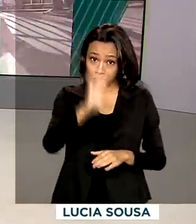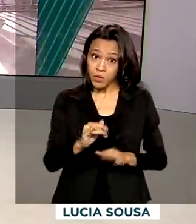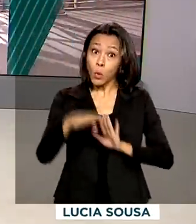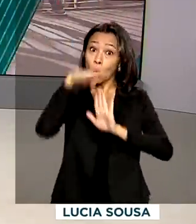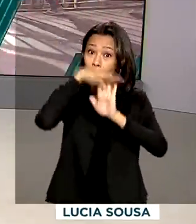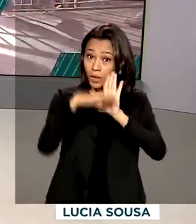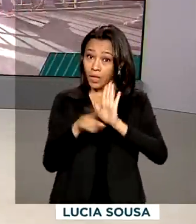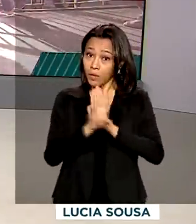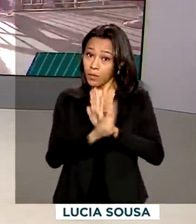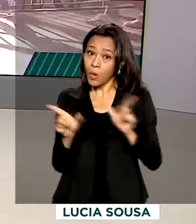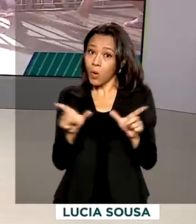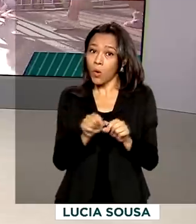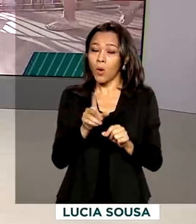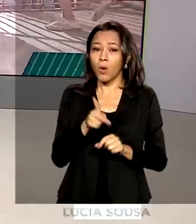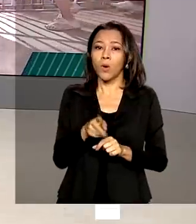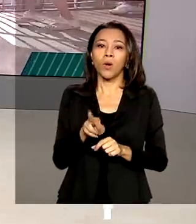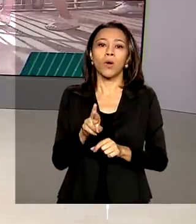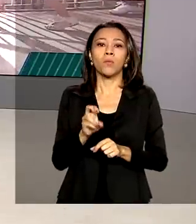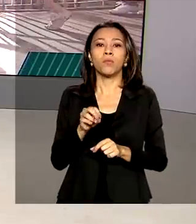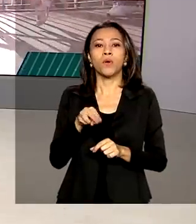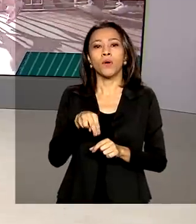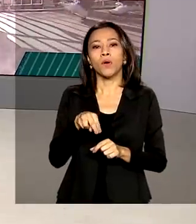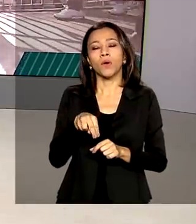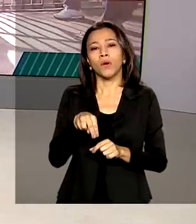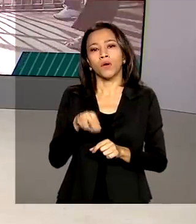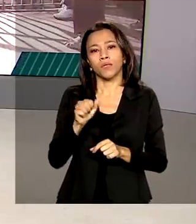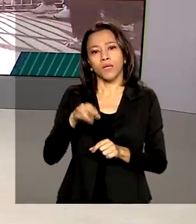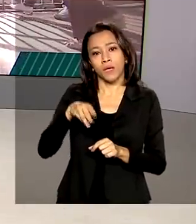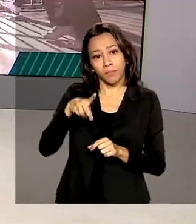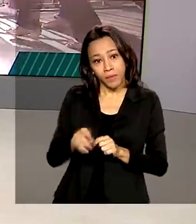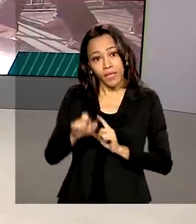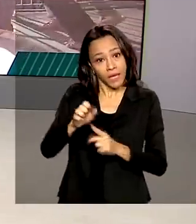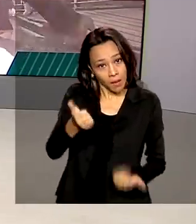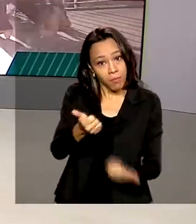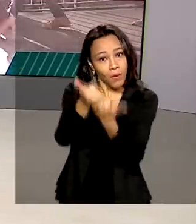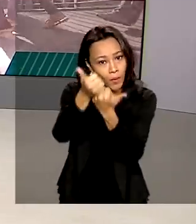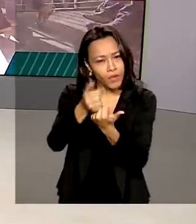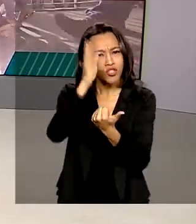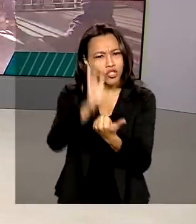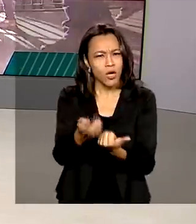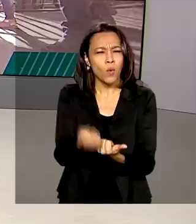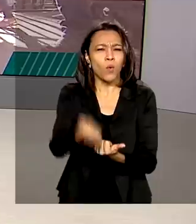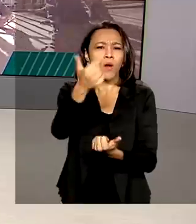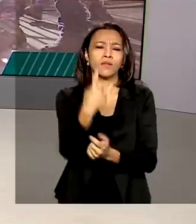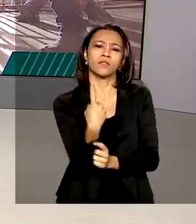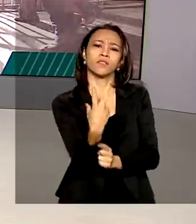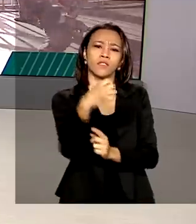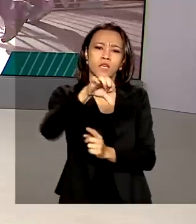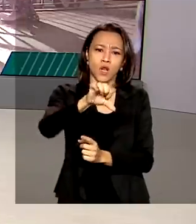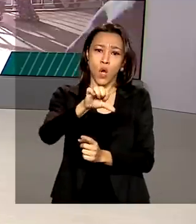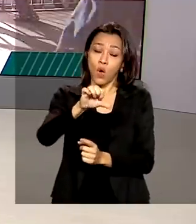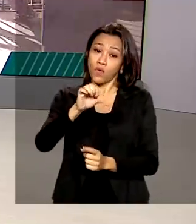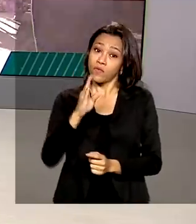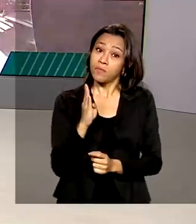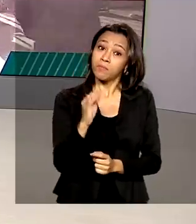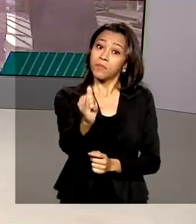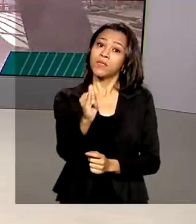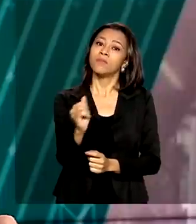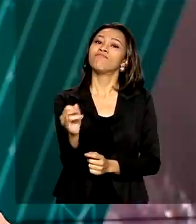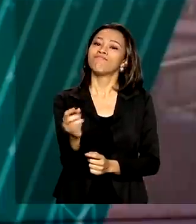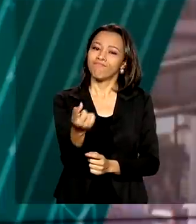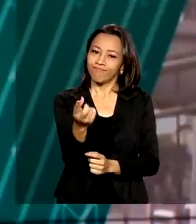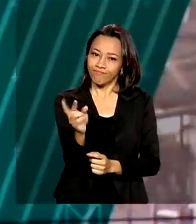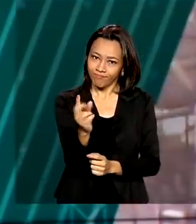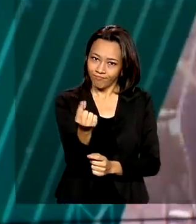exemplo, de apoio às microempresas e empresas de pequeno porte, já concedeu quase 19 bilhões de reais em crédito.